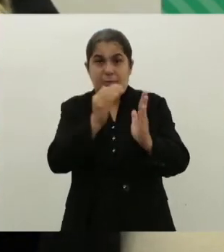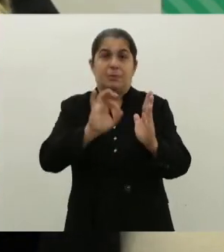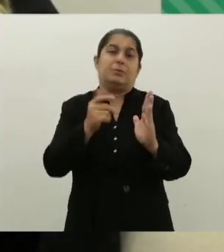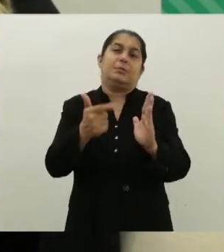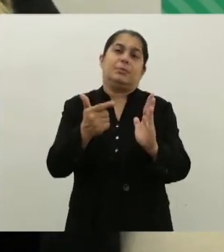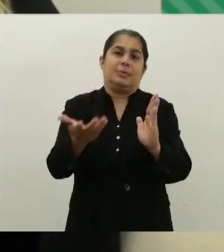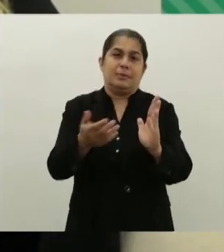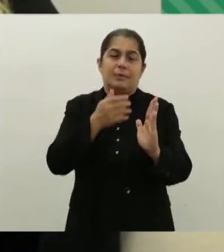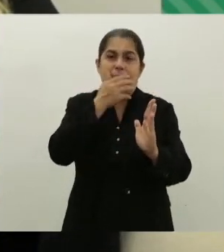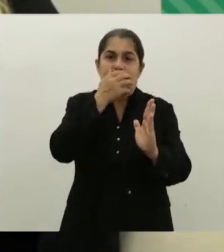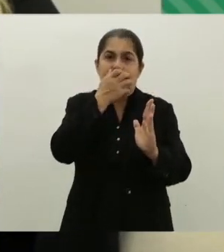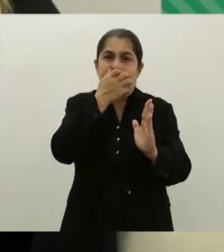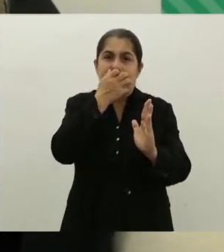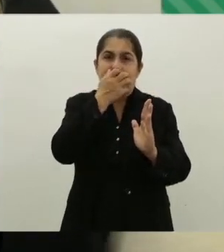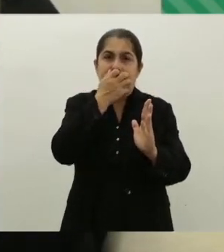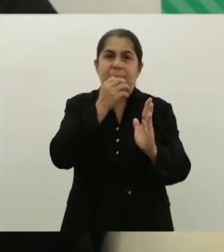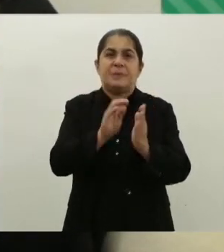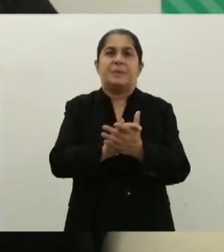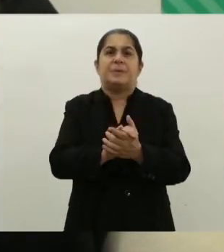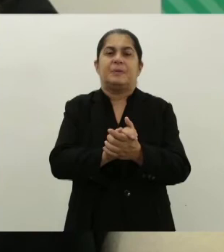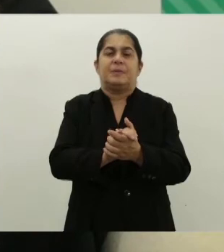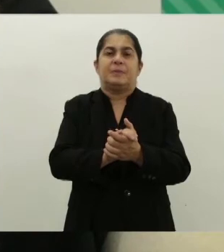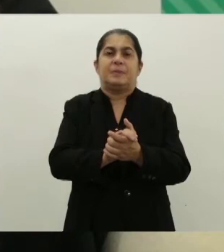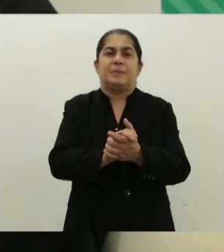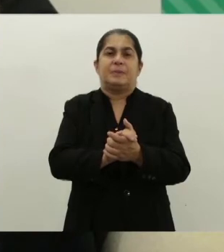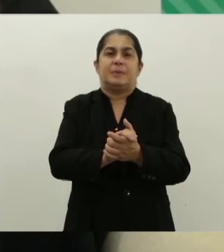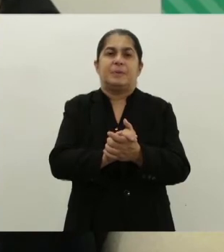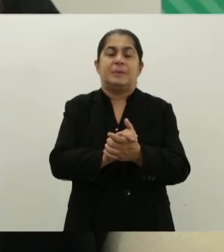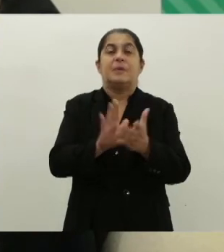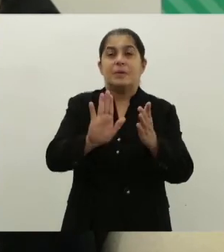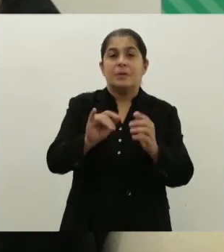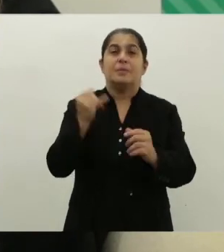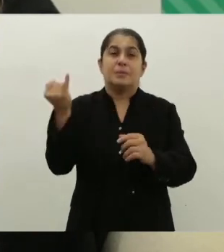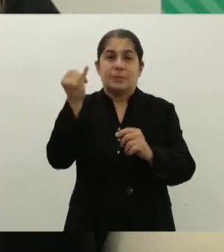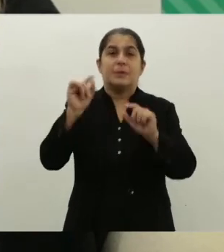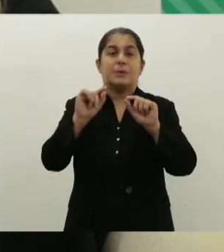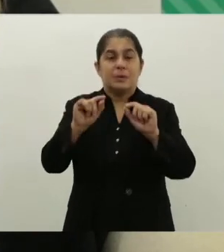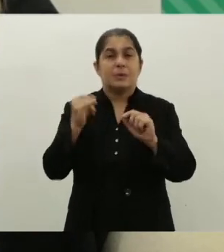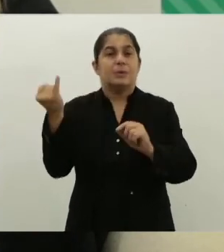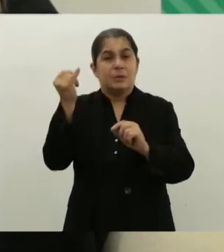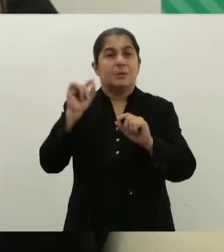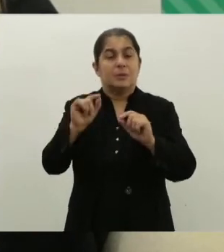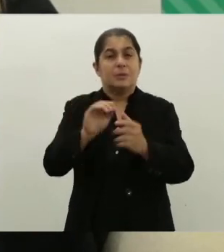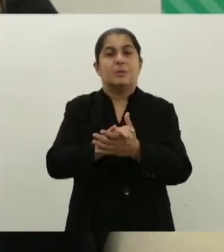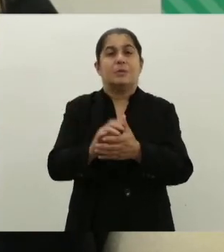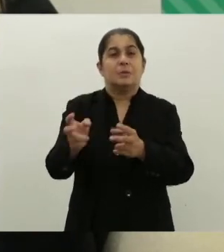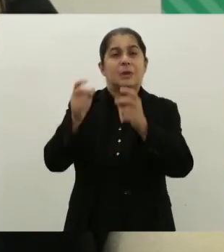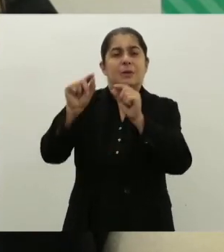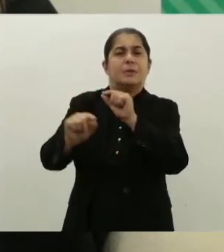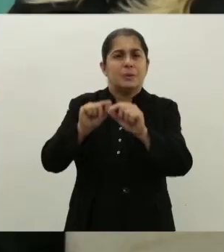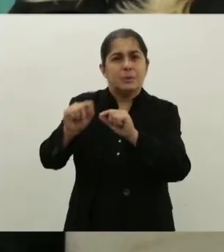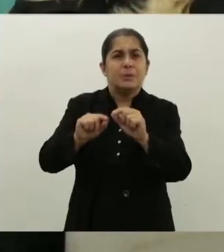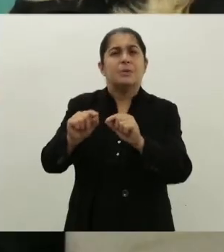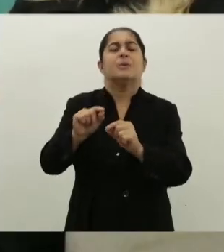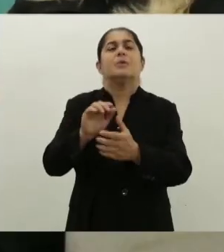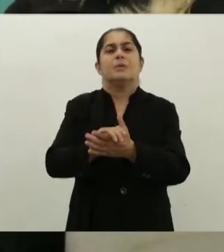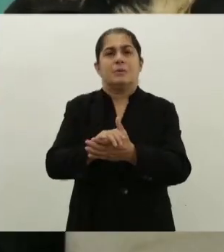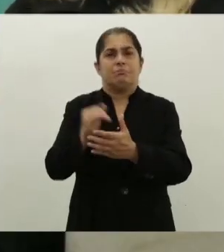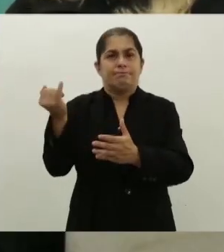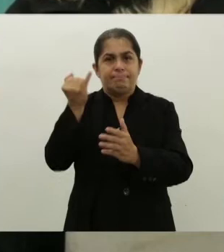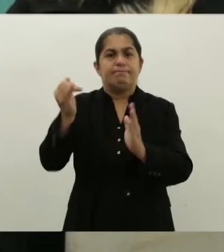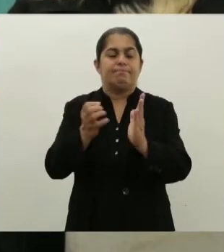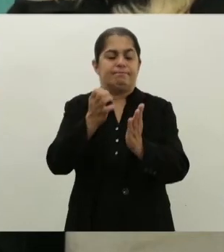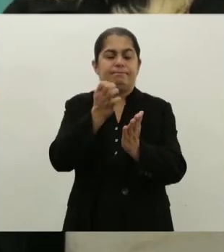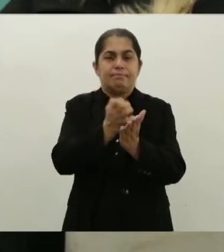cumprir aquilo que foi formulado. Então, eu acredito que o mais importante que a gente percebe que há uma necessidade para